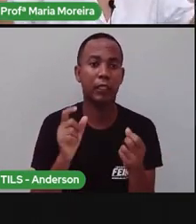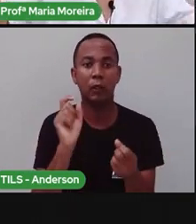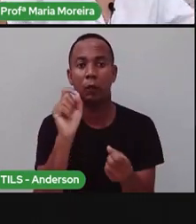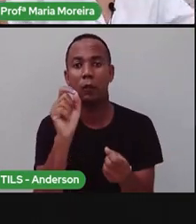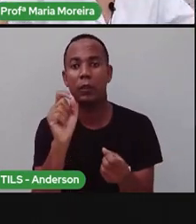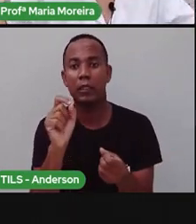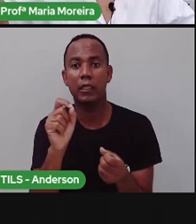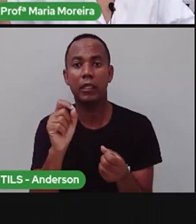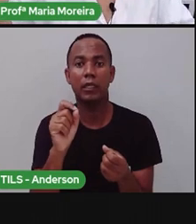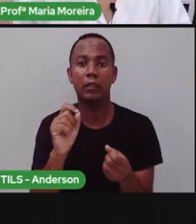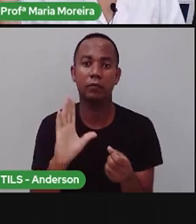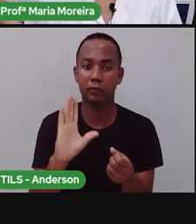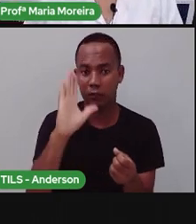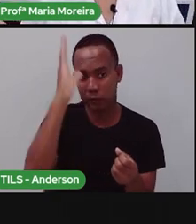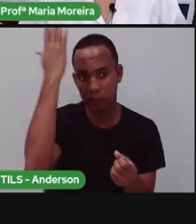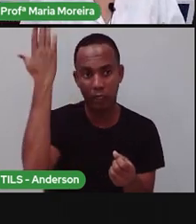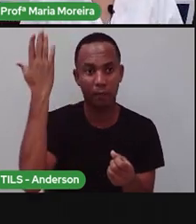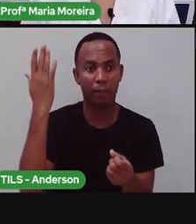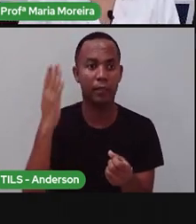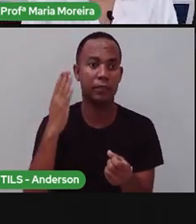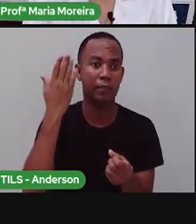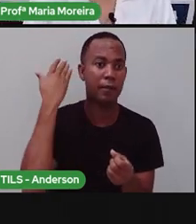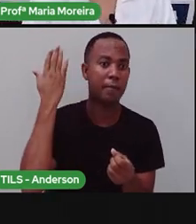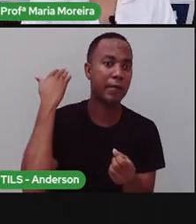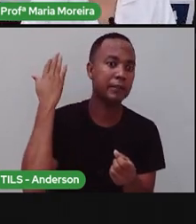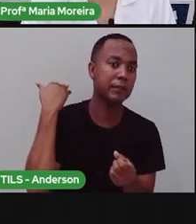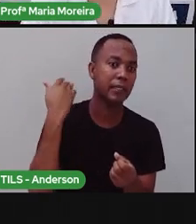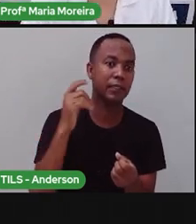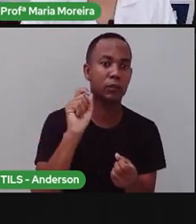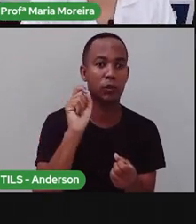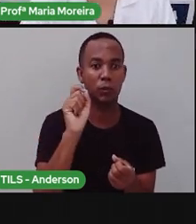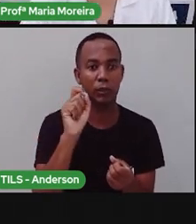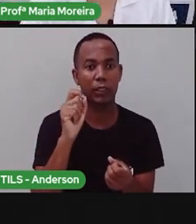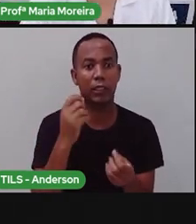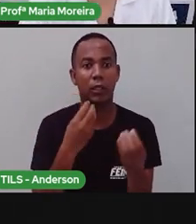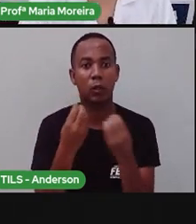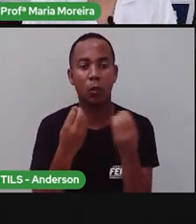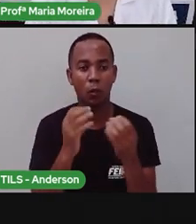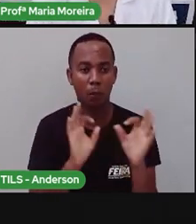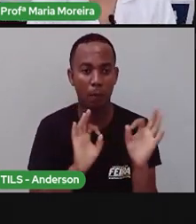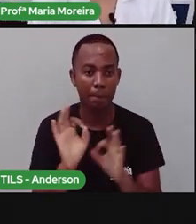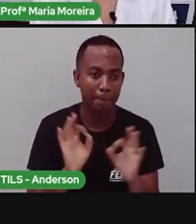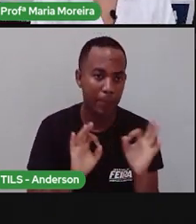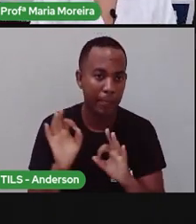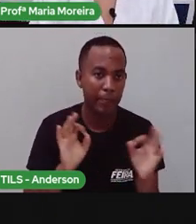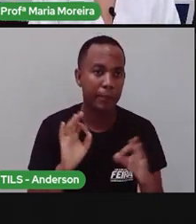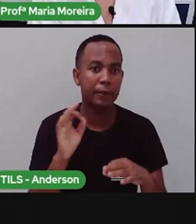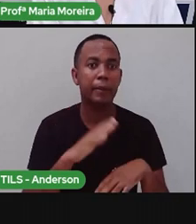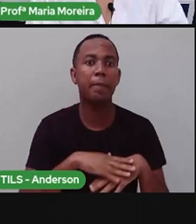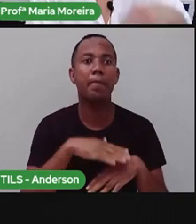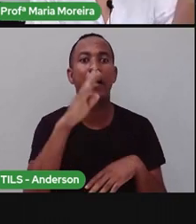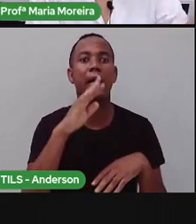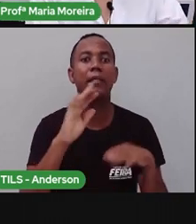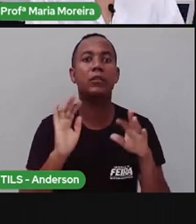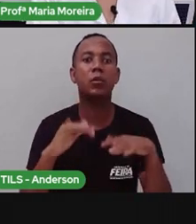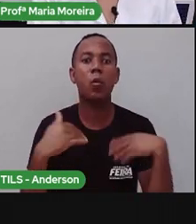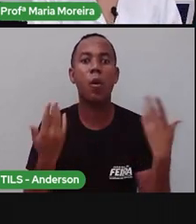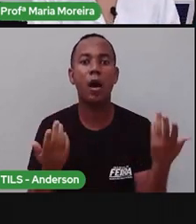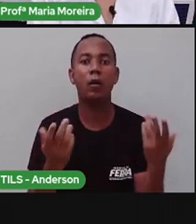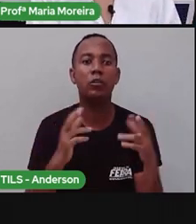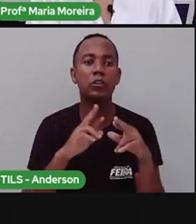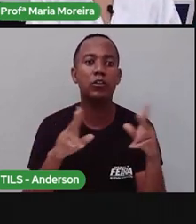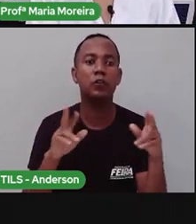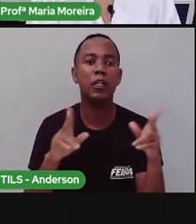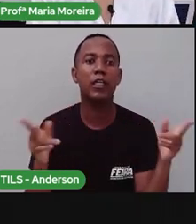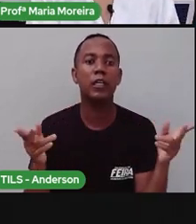vai ainda acontecer, sobre o nosso passado, fazemos o quê? Planos. O que mais? Qual será a diferença